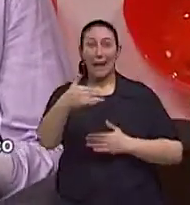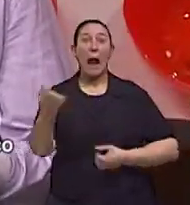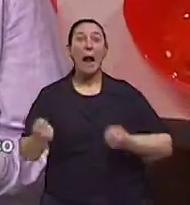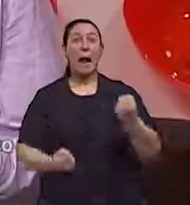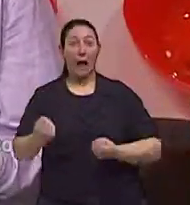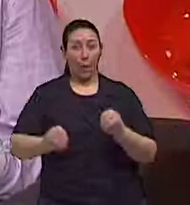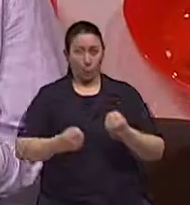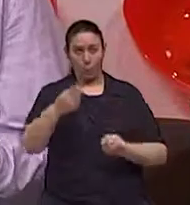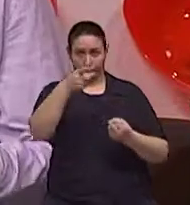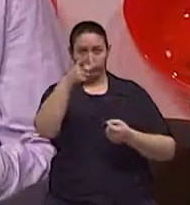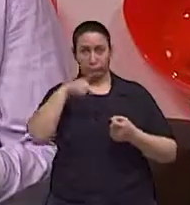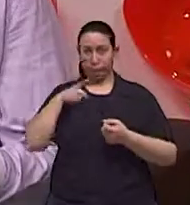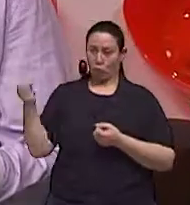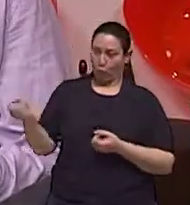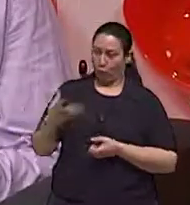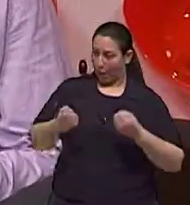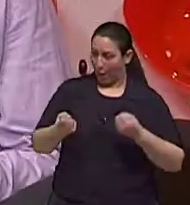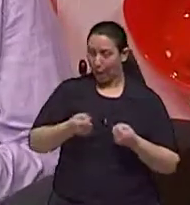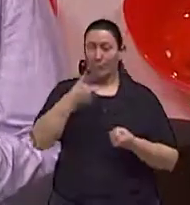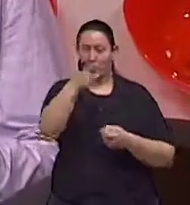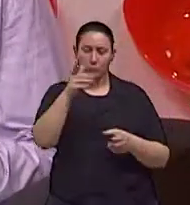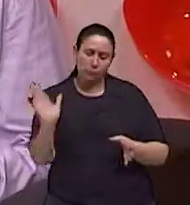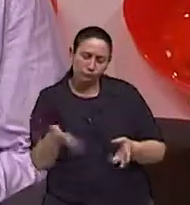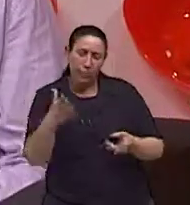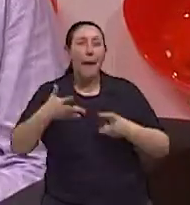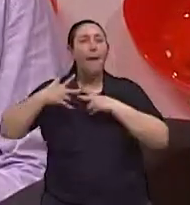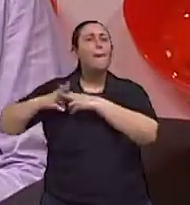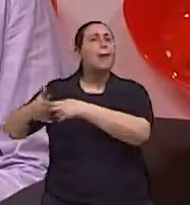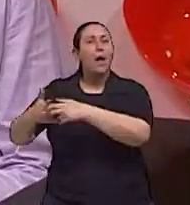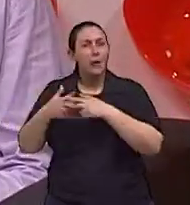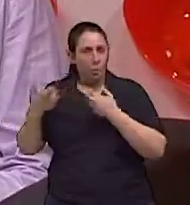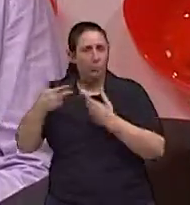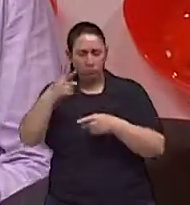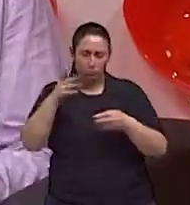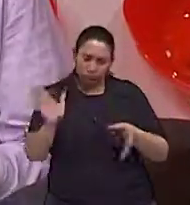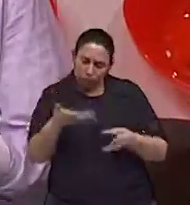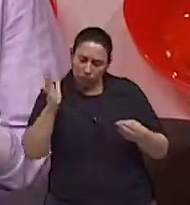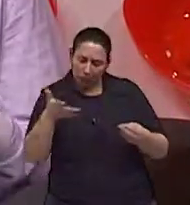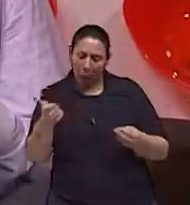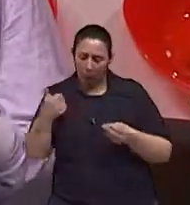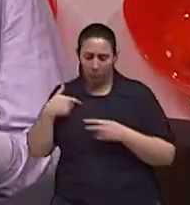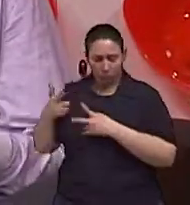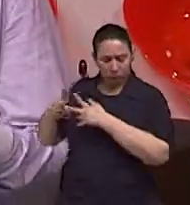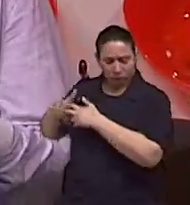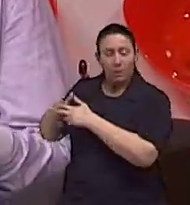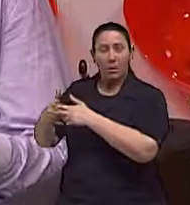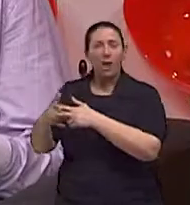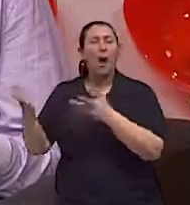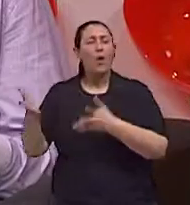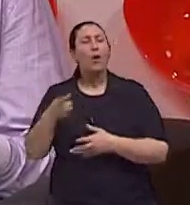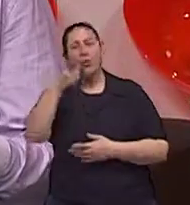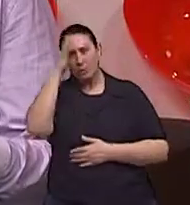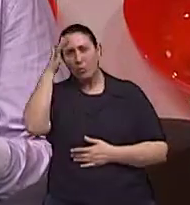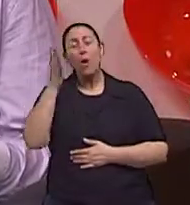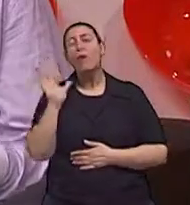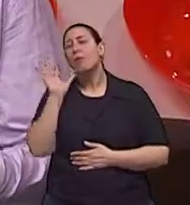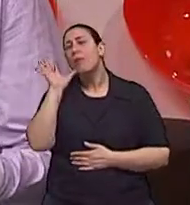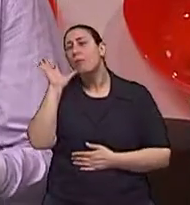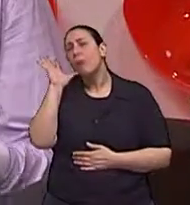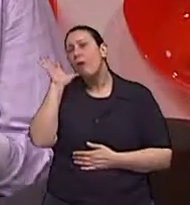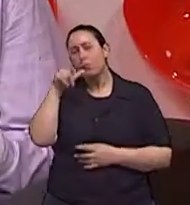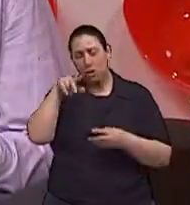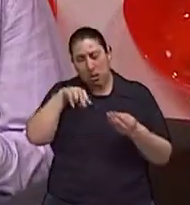tu podes fazer um curso de mecânica e tu pode até consertá-lo agora pensa bem o tempo que tu vai demorar para fazer isso